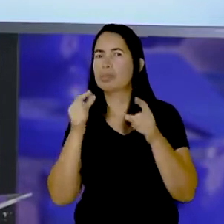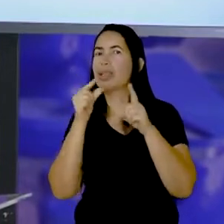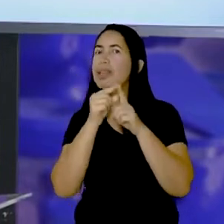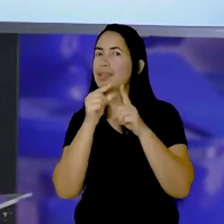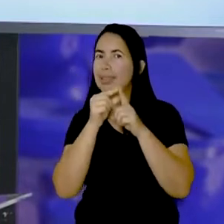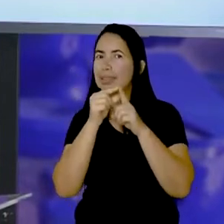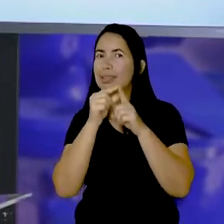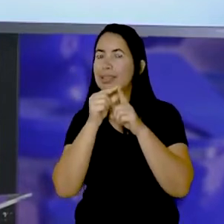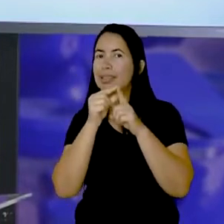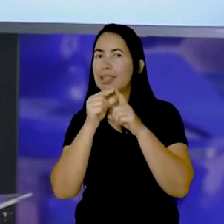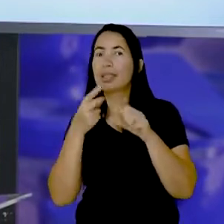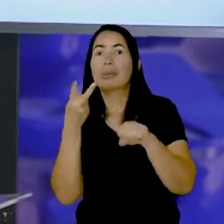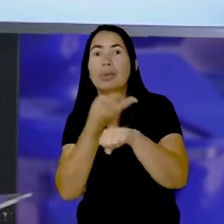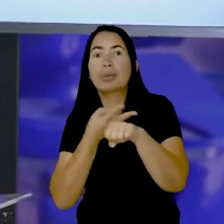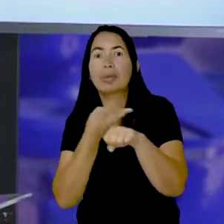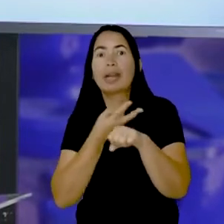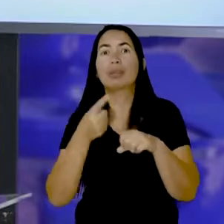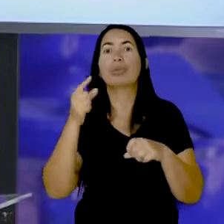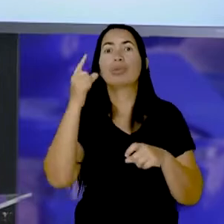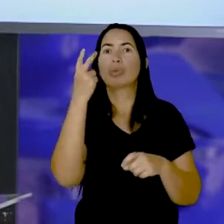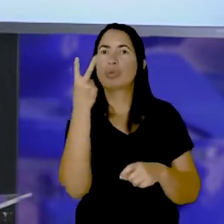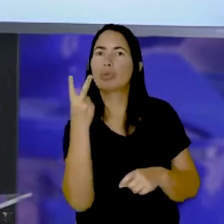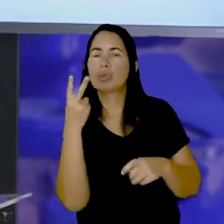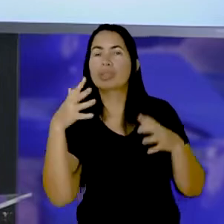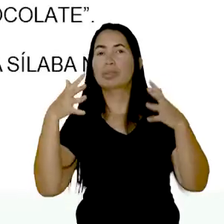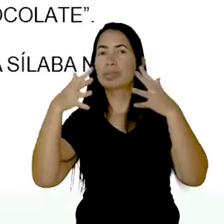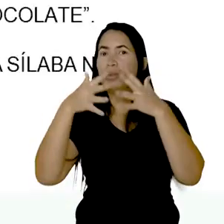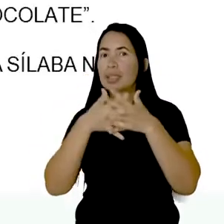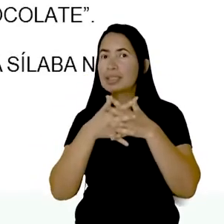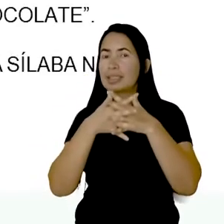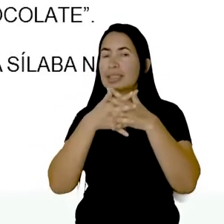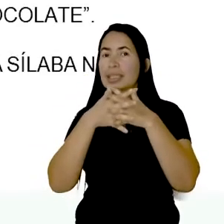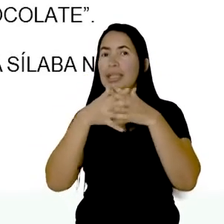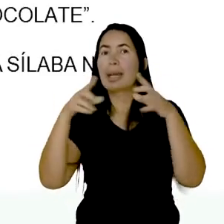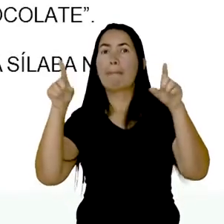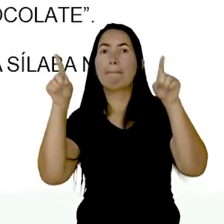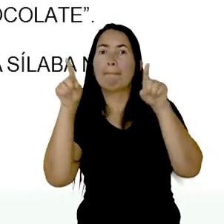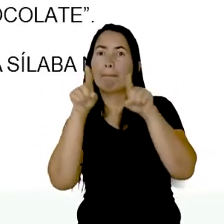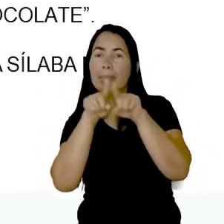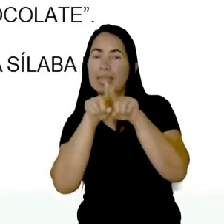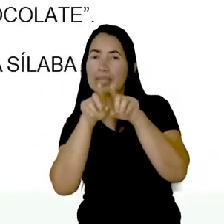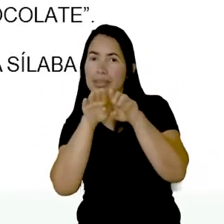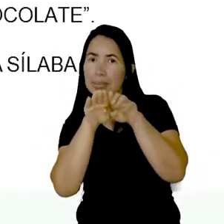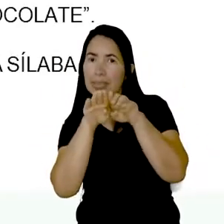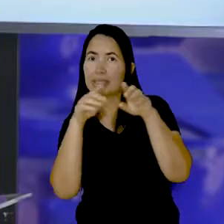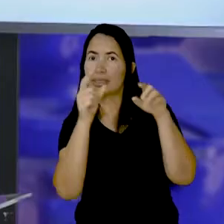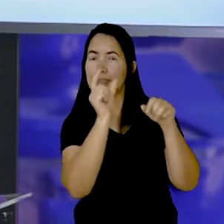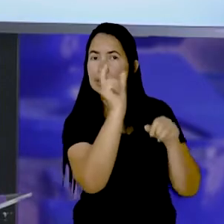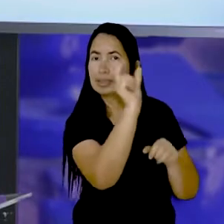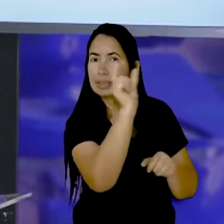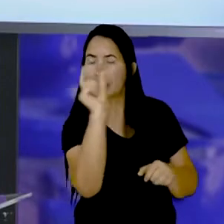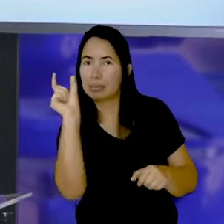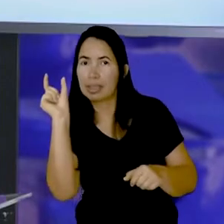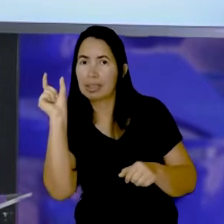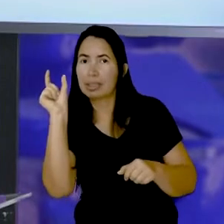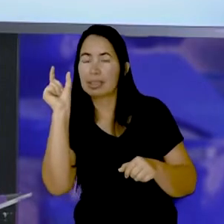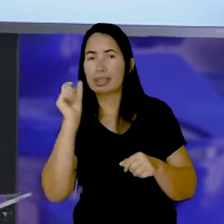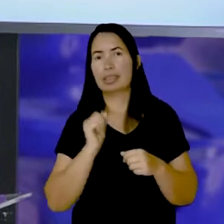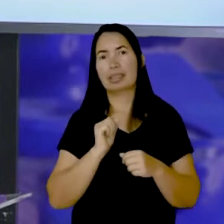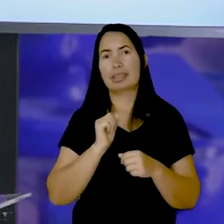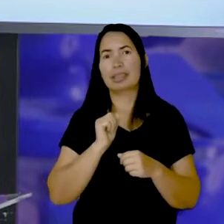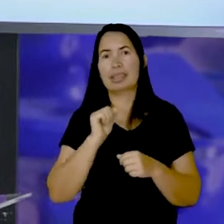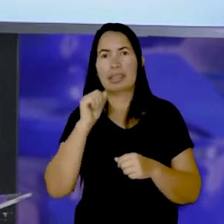tal Procurar duas consoantes juntas Na mesma sílaba Na canção Fico assim sem você? Vamos nessa!